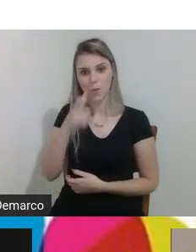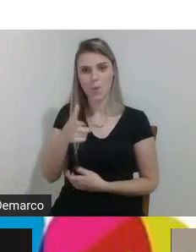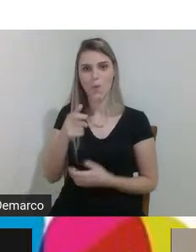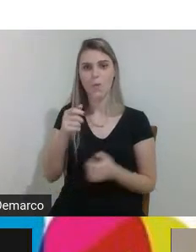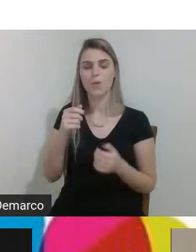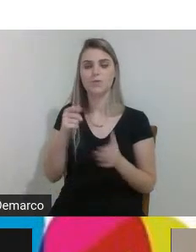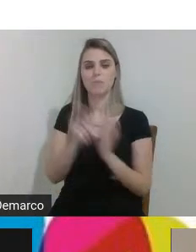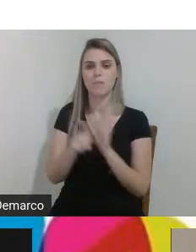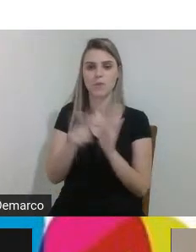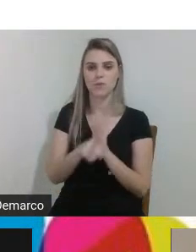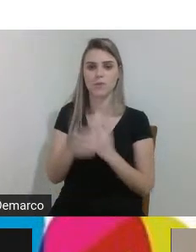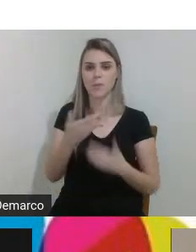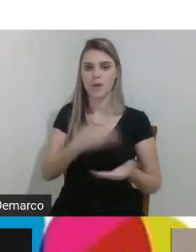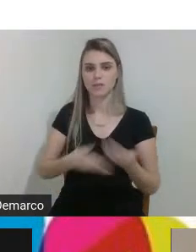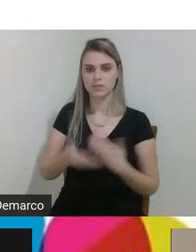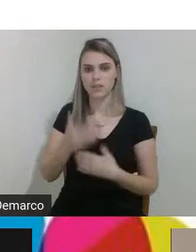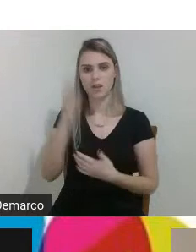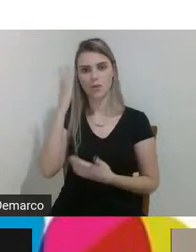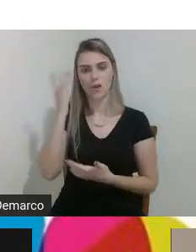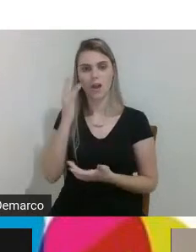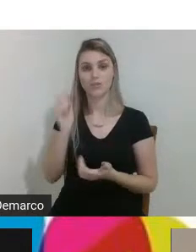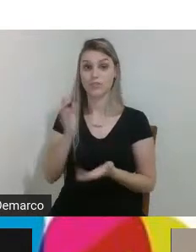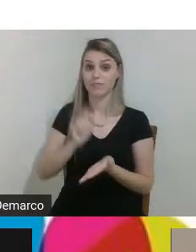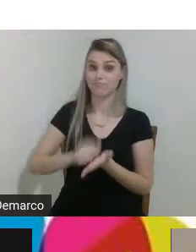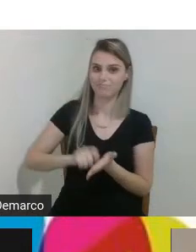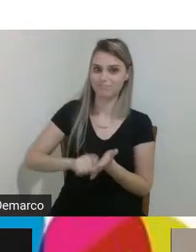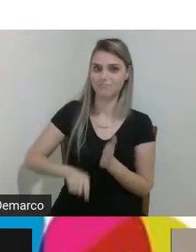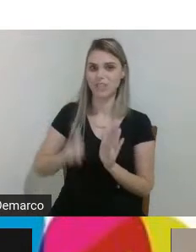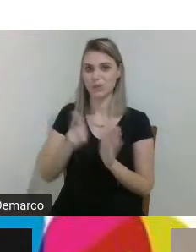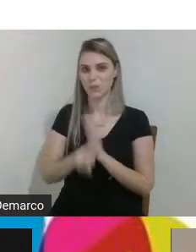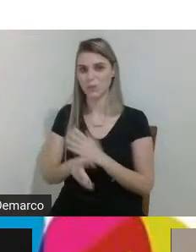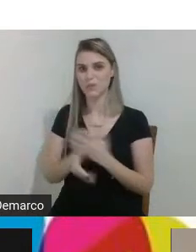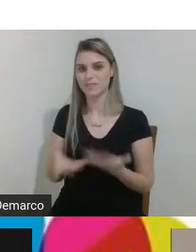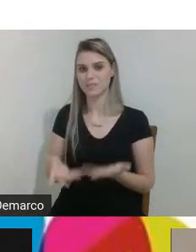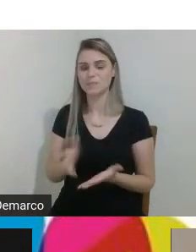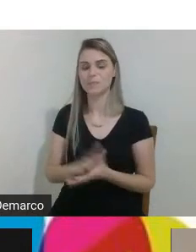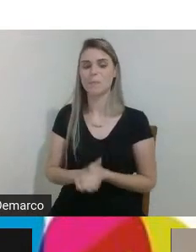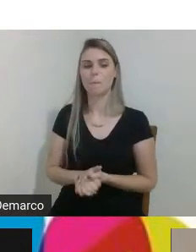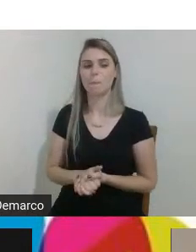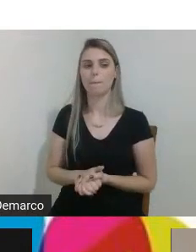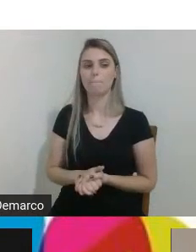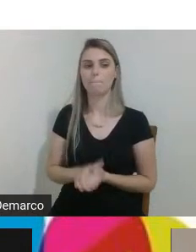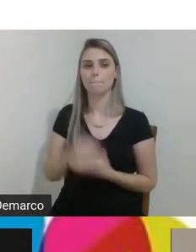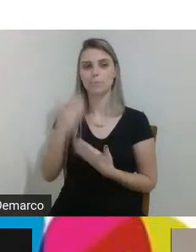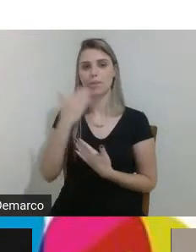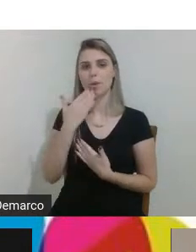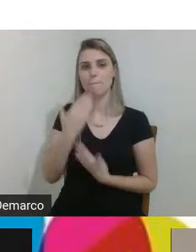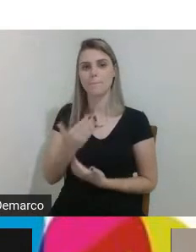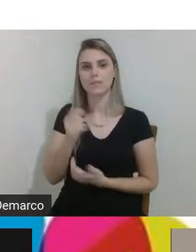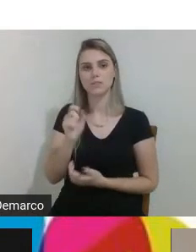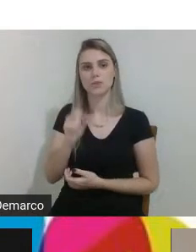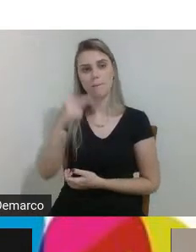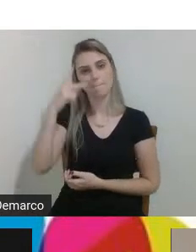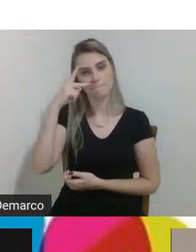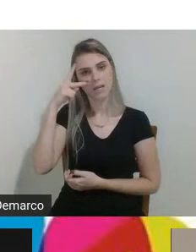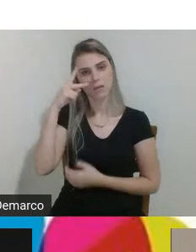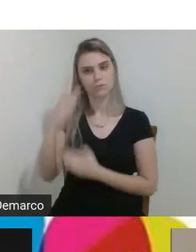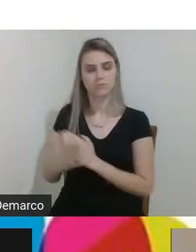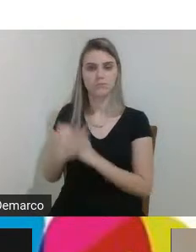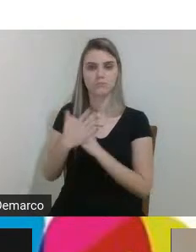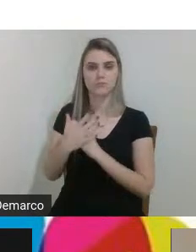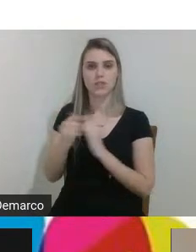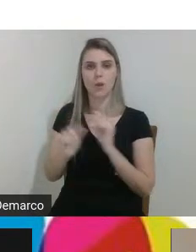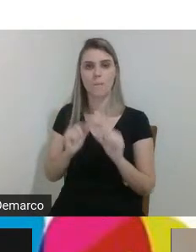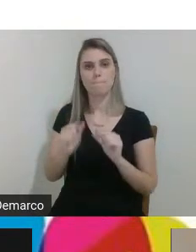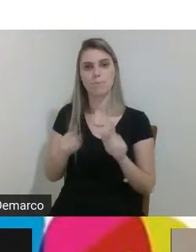acredito que devam estar lá anotando as perguntas então eu vou pedir para o Paulo me assessorar um pouco aqui